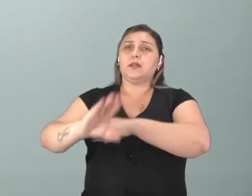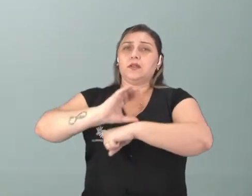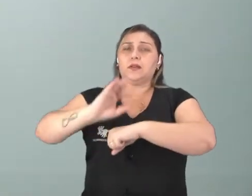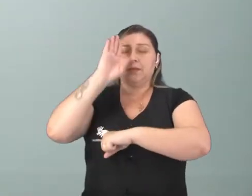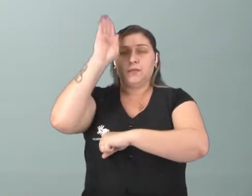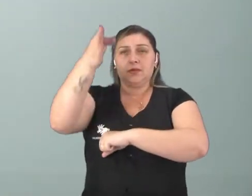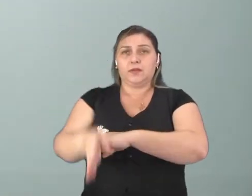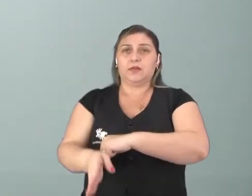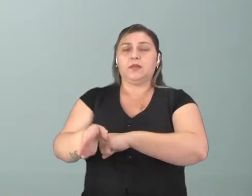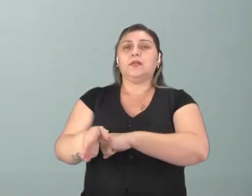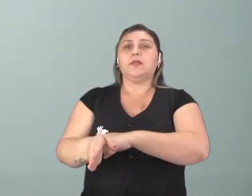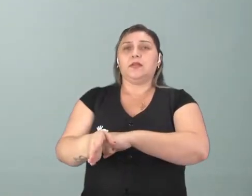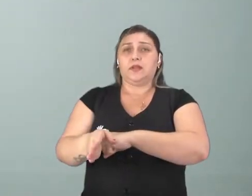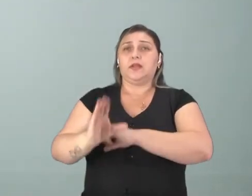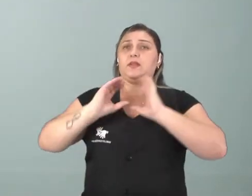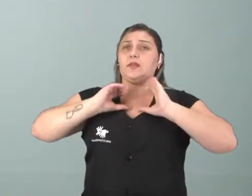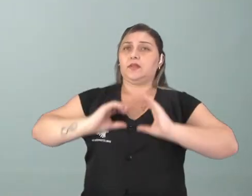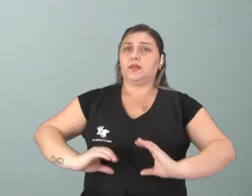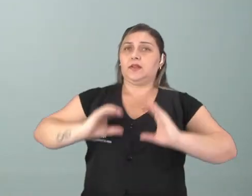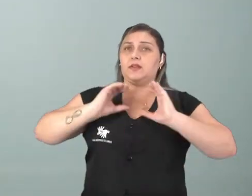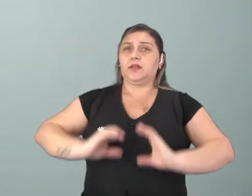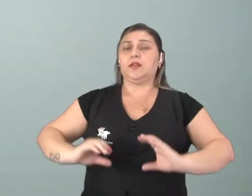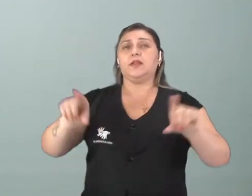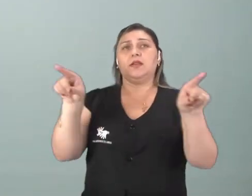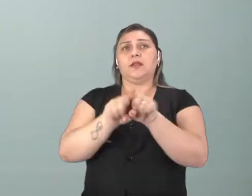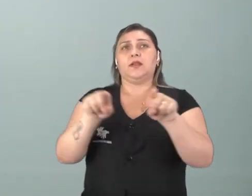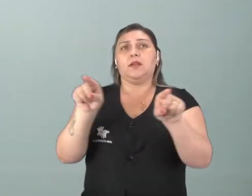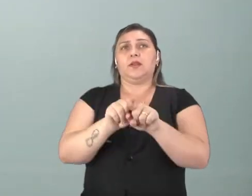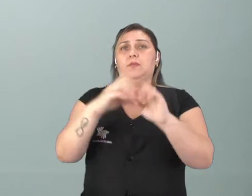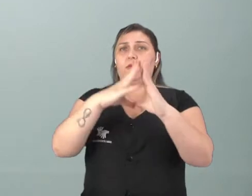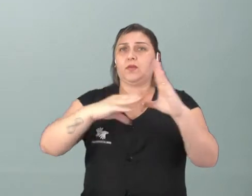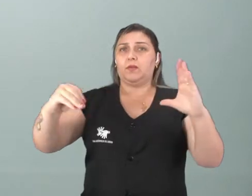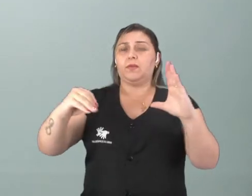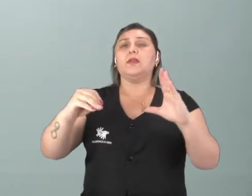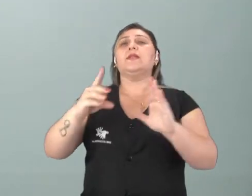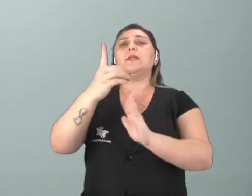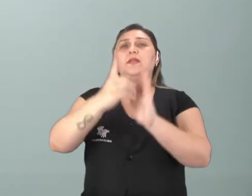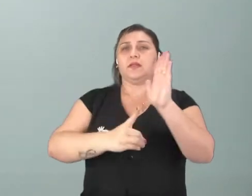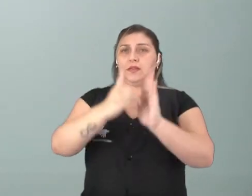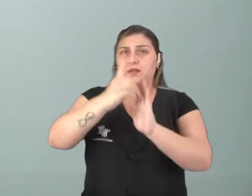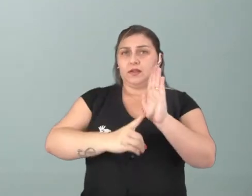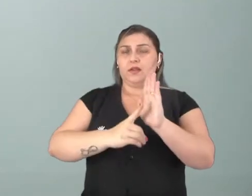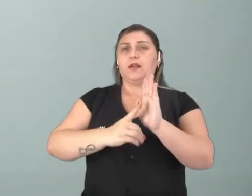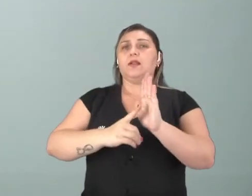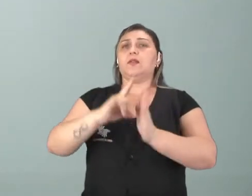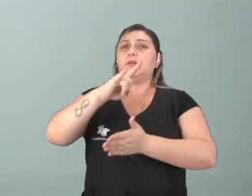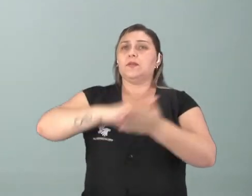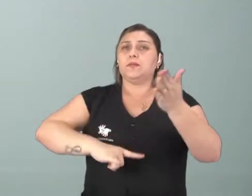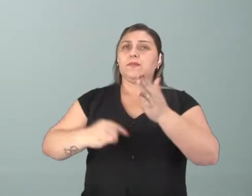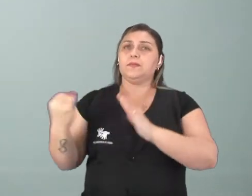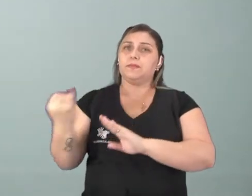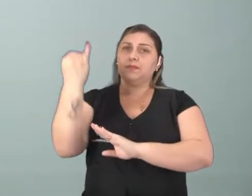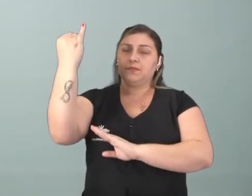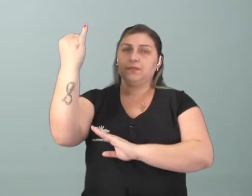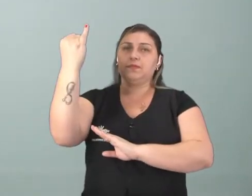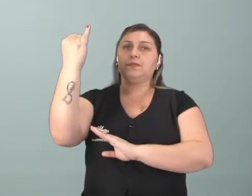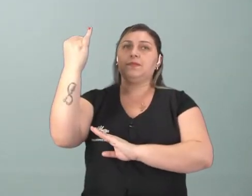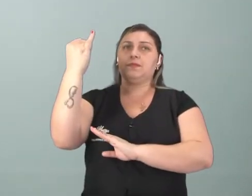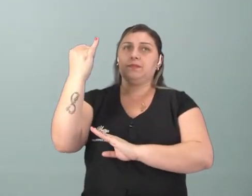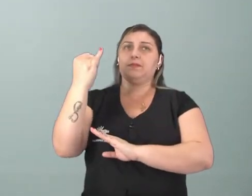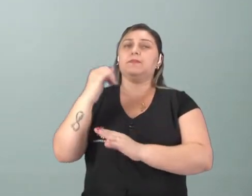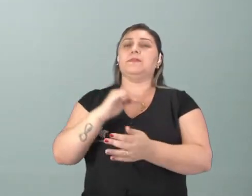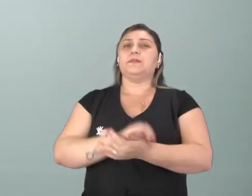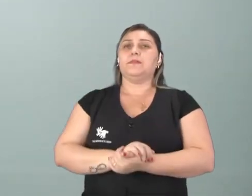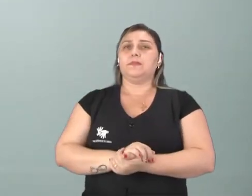principalmente nesse aspecto de cidadania, elas também são inspiradas nessa Declaração. Então, é um documento muito importante que vai ser um